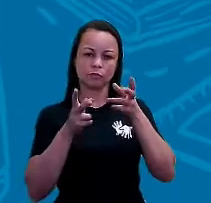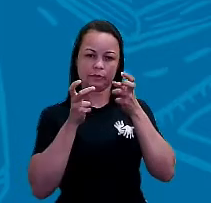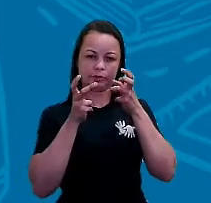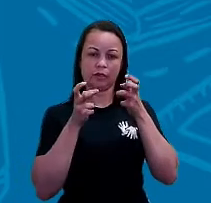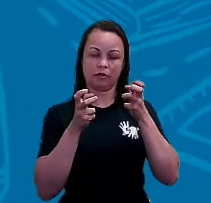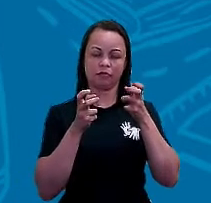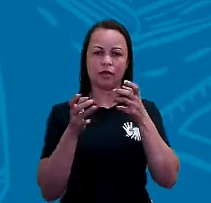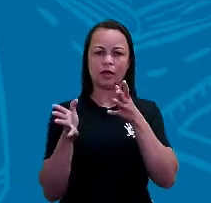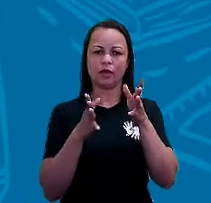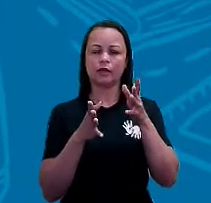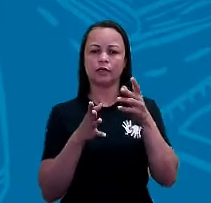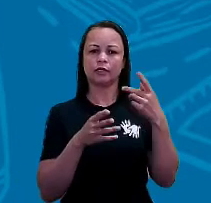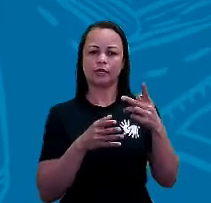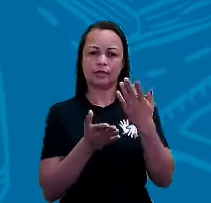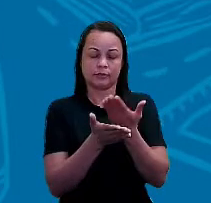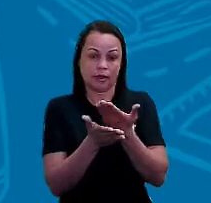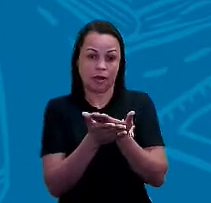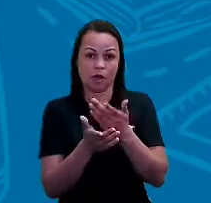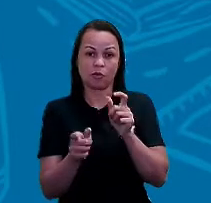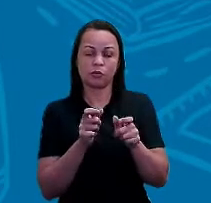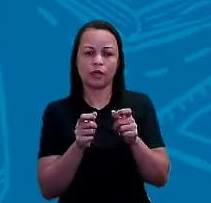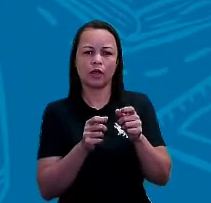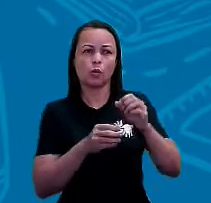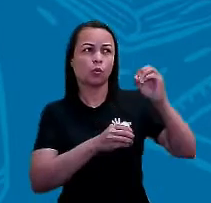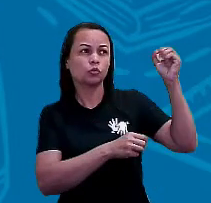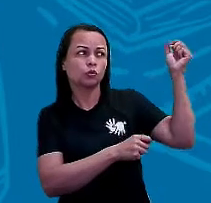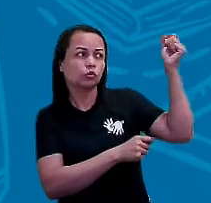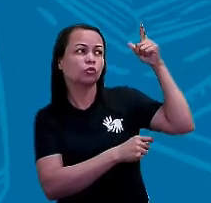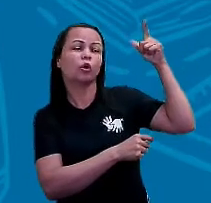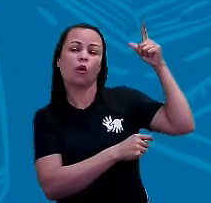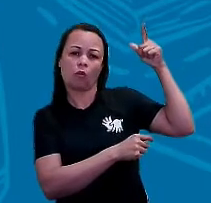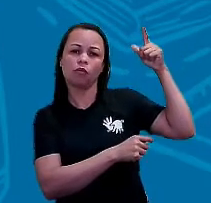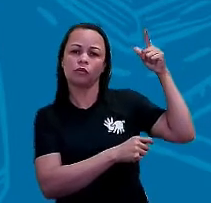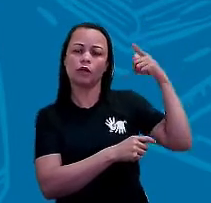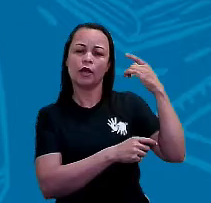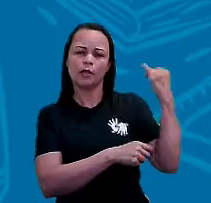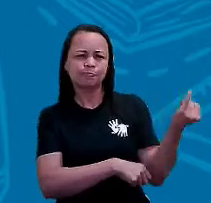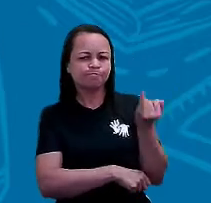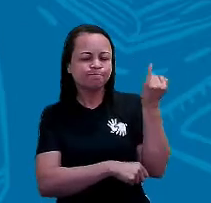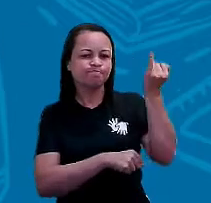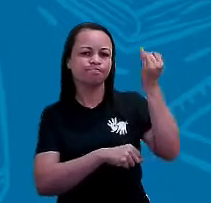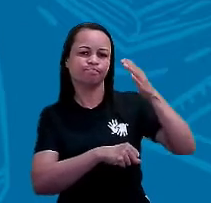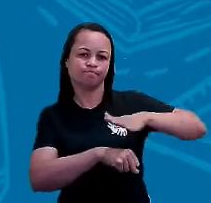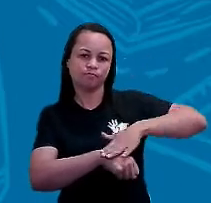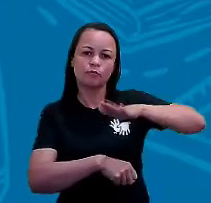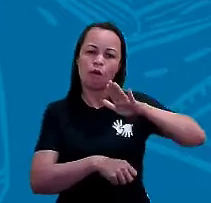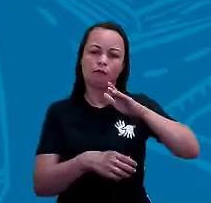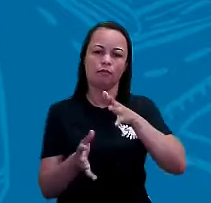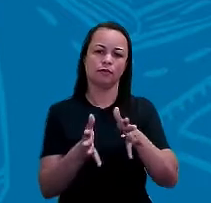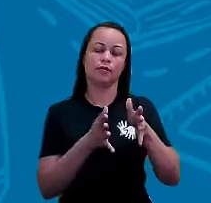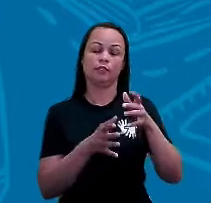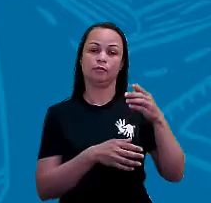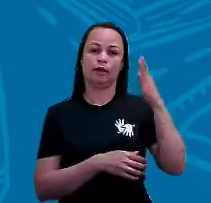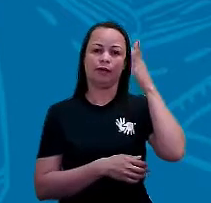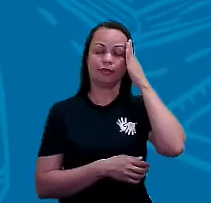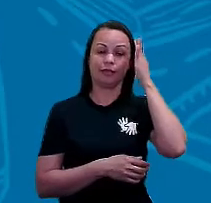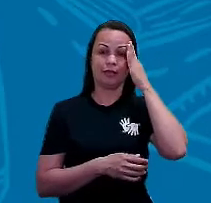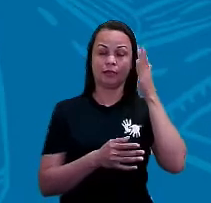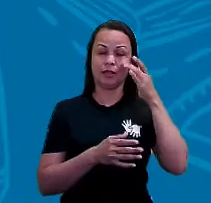aula, né, que o sol, essa grande estrela, é fundamental para que a gente consiga identificar